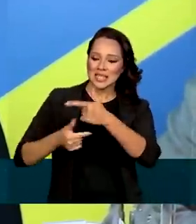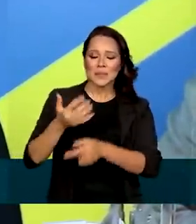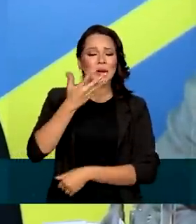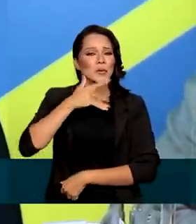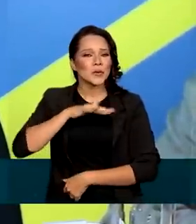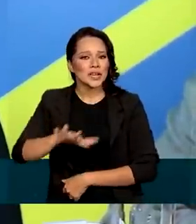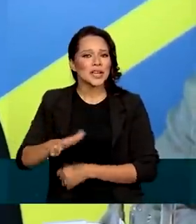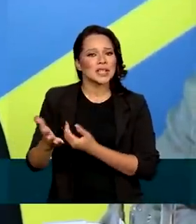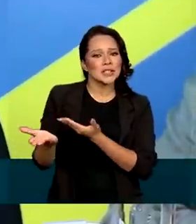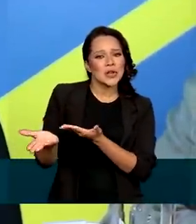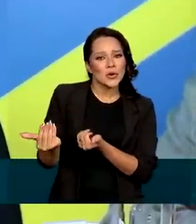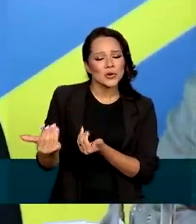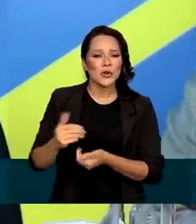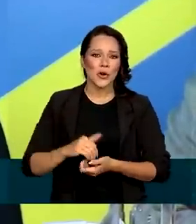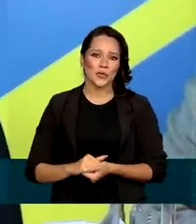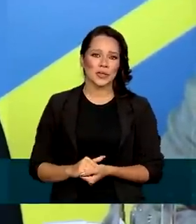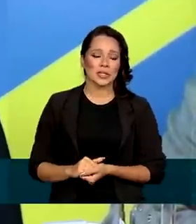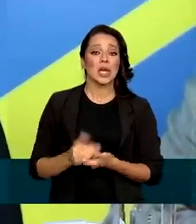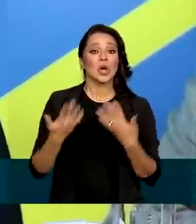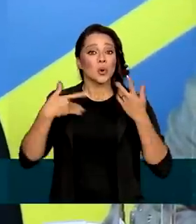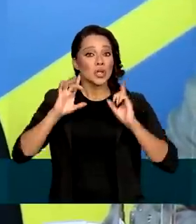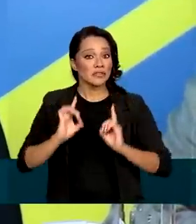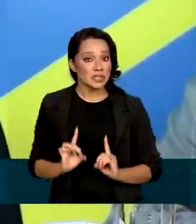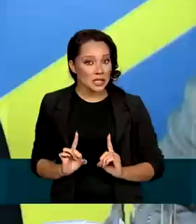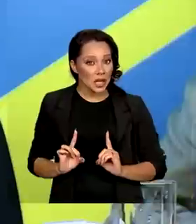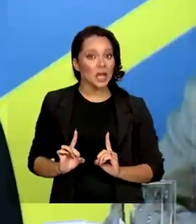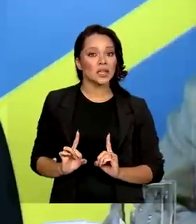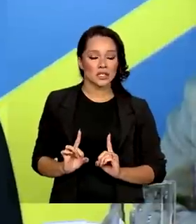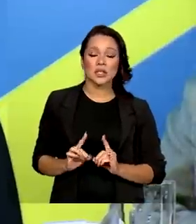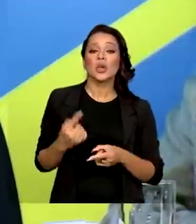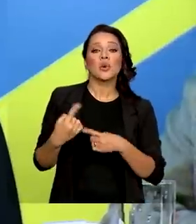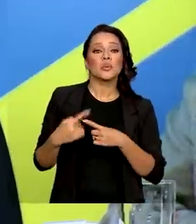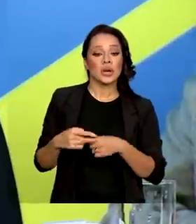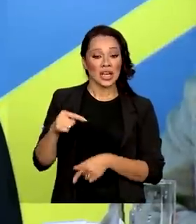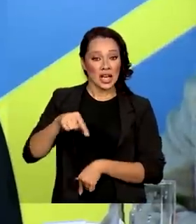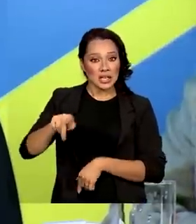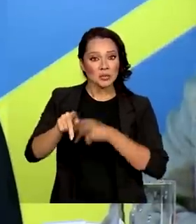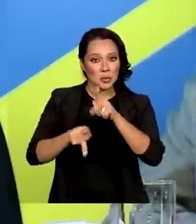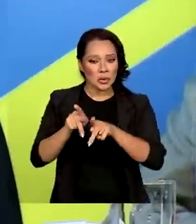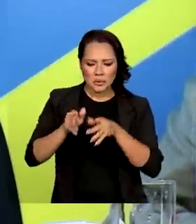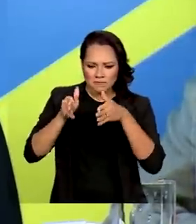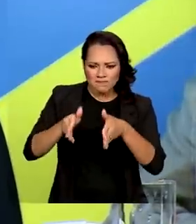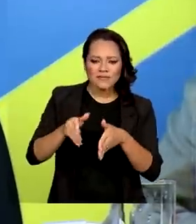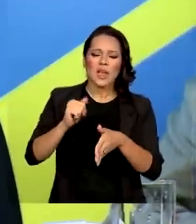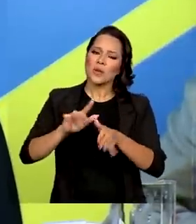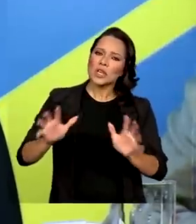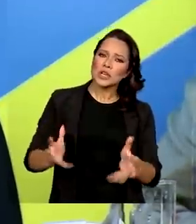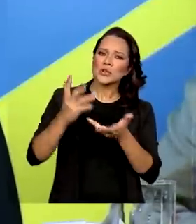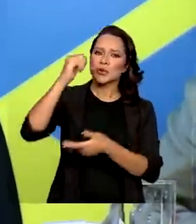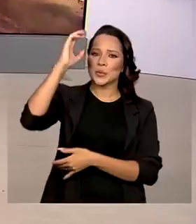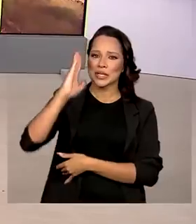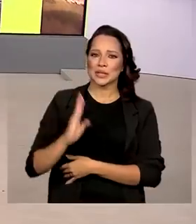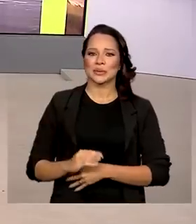crianças, com adolescentes, com deficientes, porque esse público é o público que faz o Brasil.